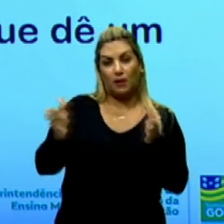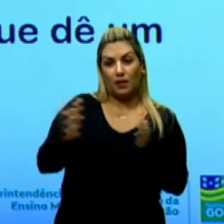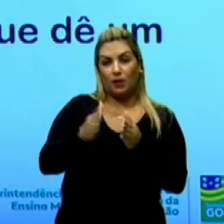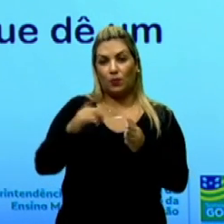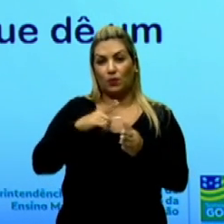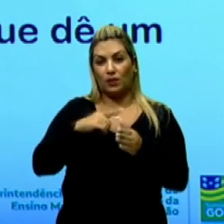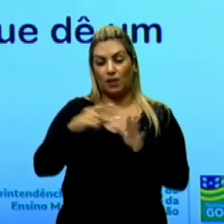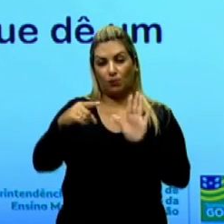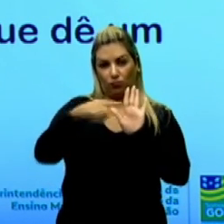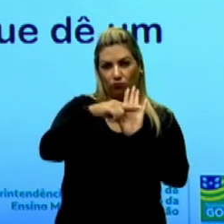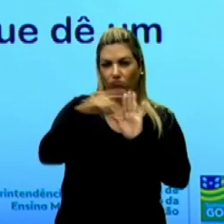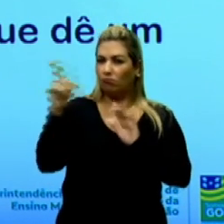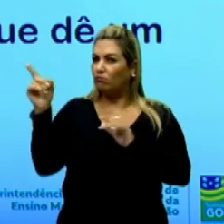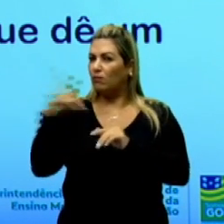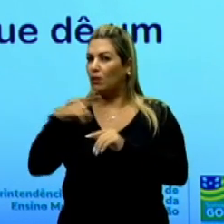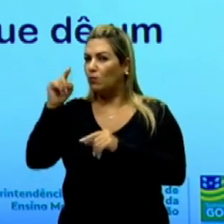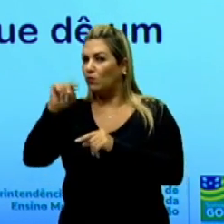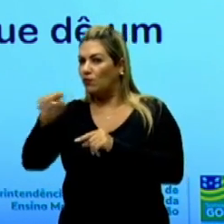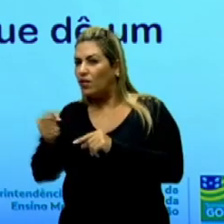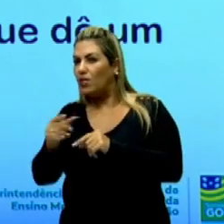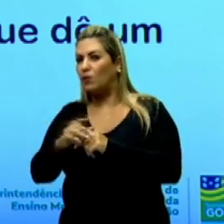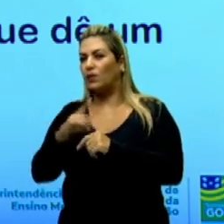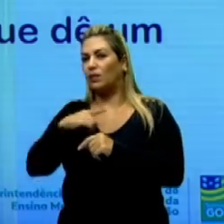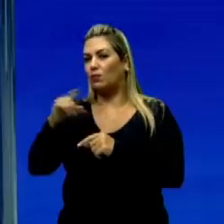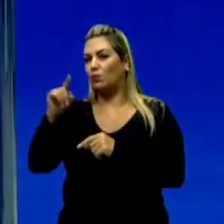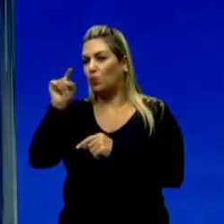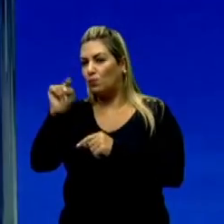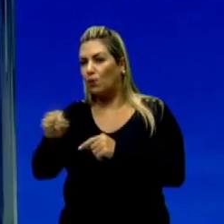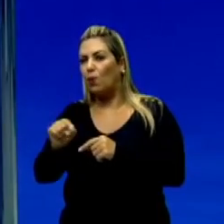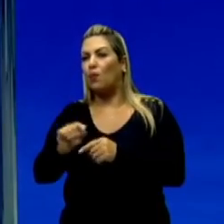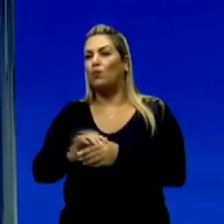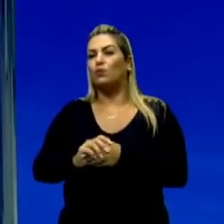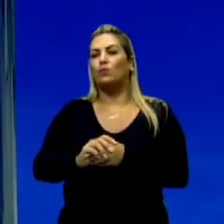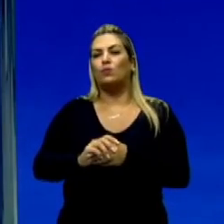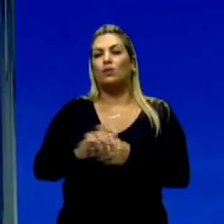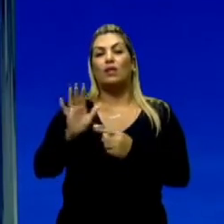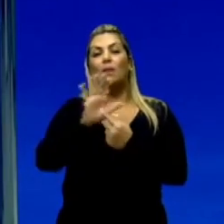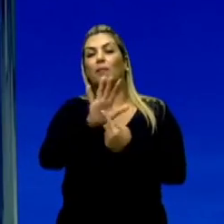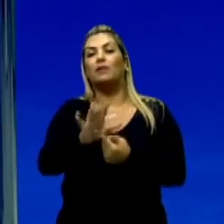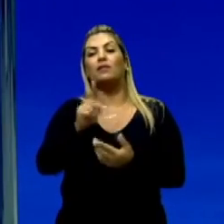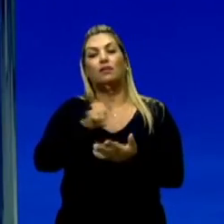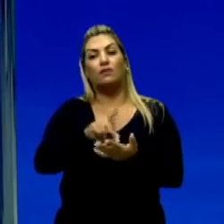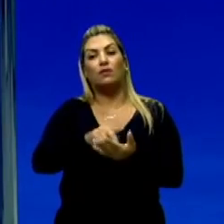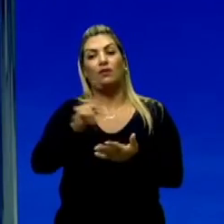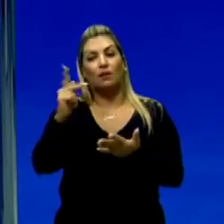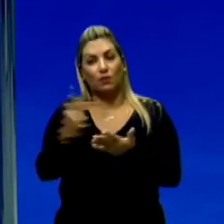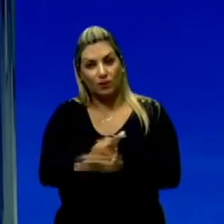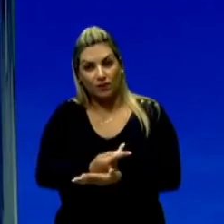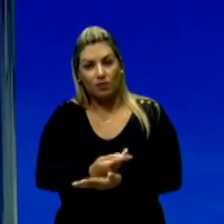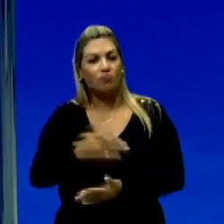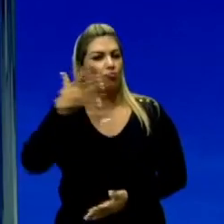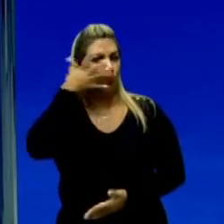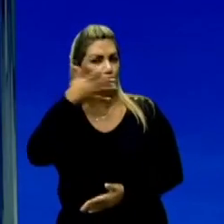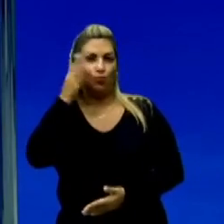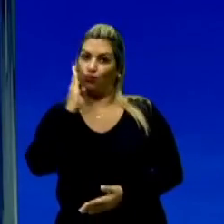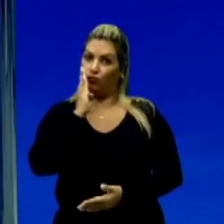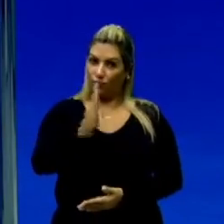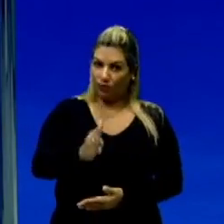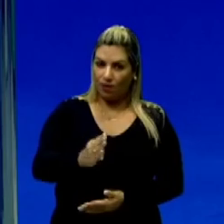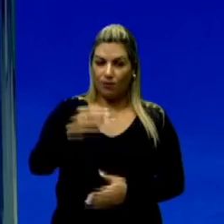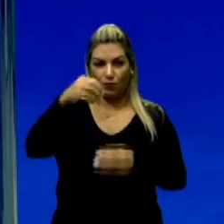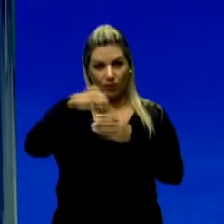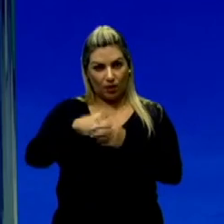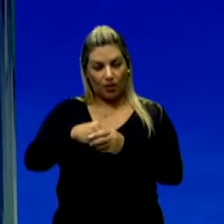Nós temos um verbo de elocução. E aqui, na verdade, faz a demonstração, justamente, de que está acontecendo o discurso direto,